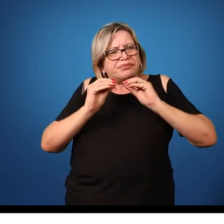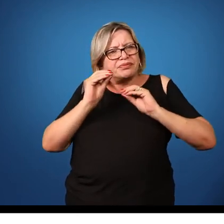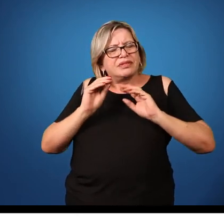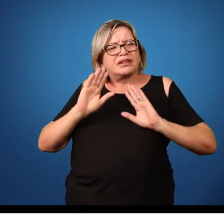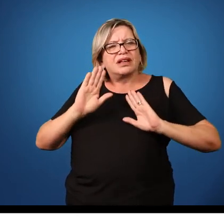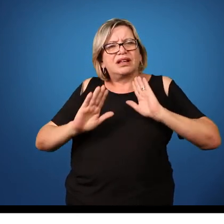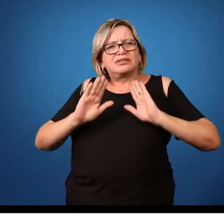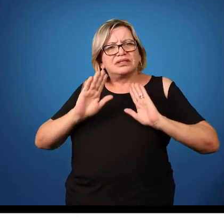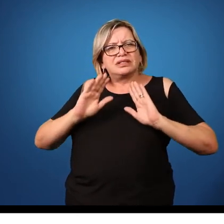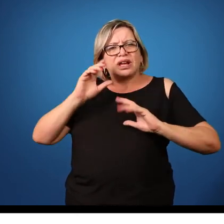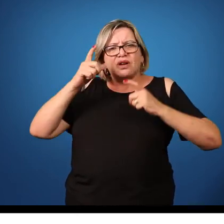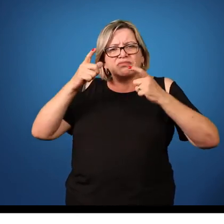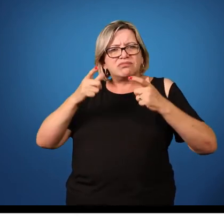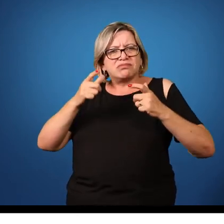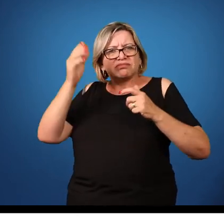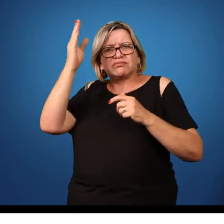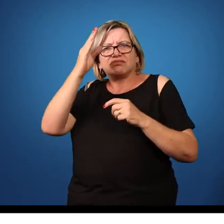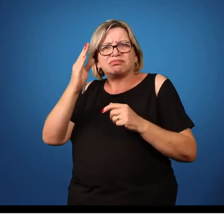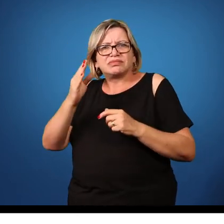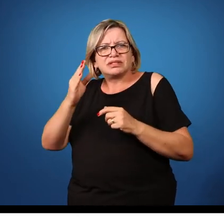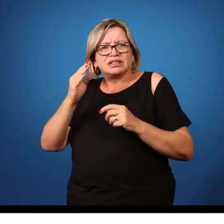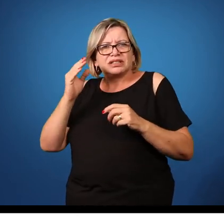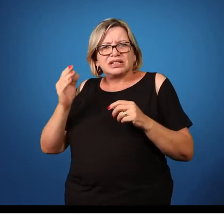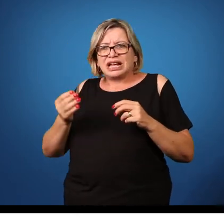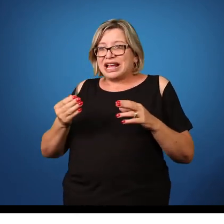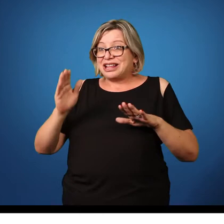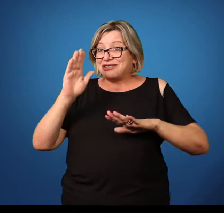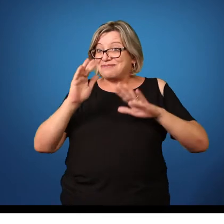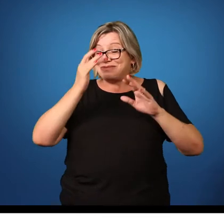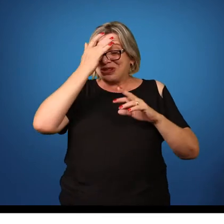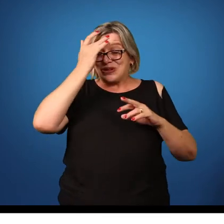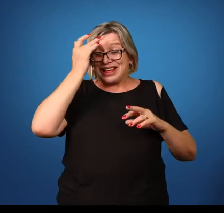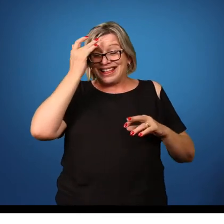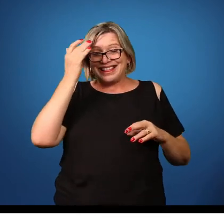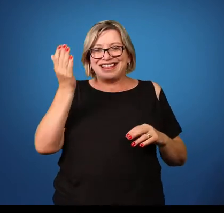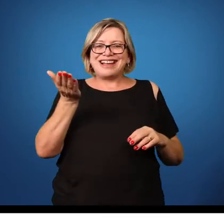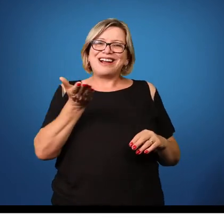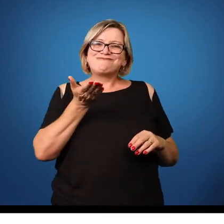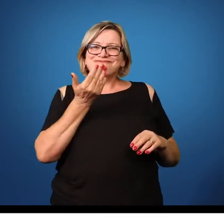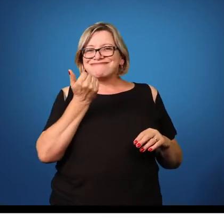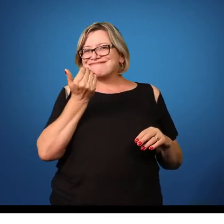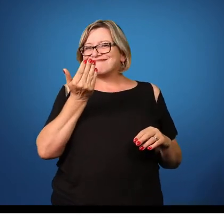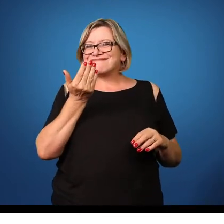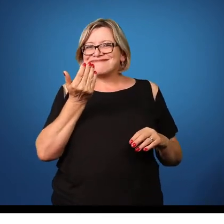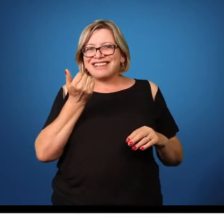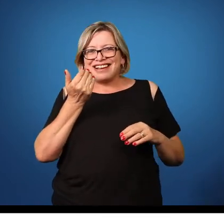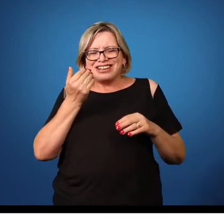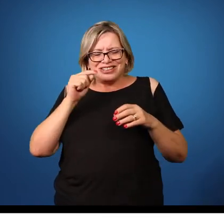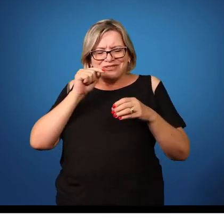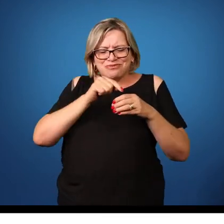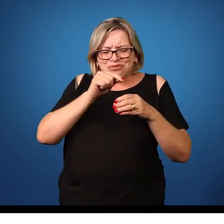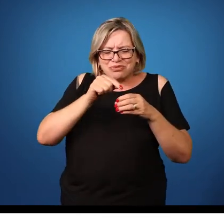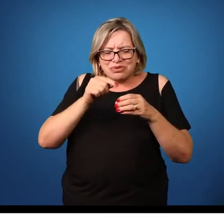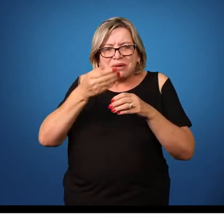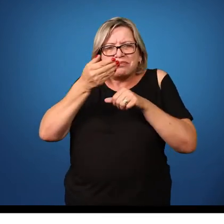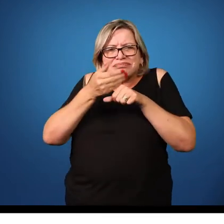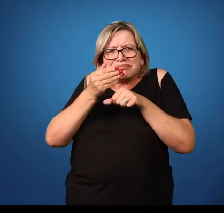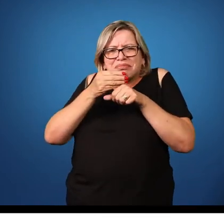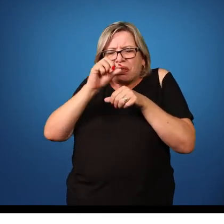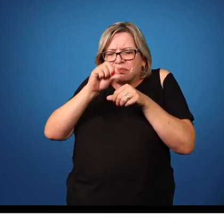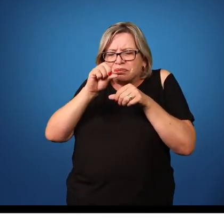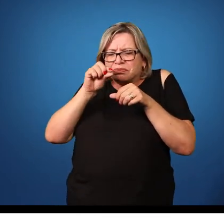tem alguns locais do Brasil que antigamente isso era uma iguaria, as pessoas comiam esse tipo de carne com essas canjiquinhas, mas